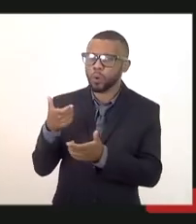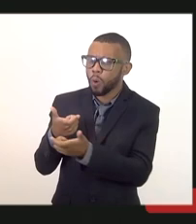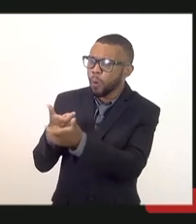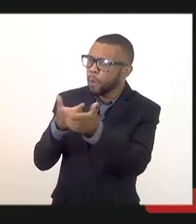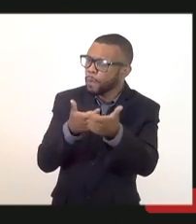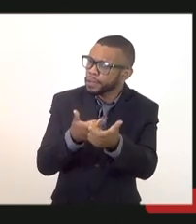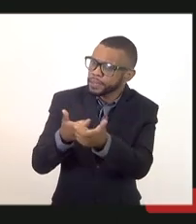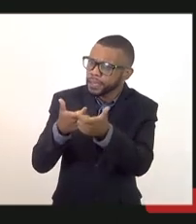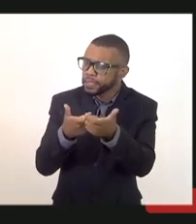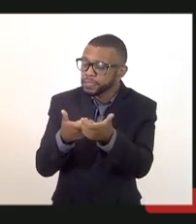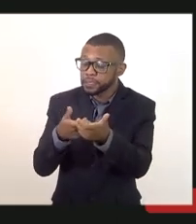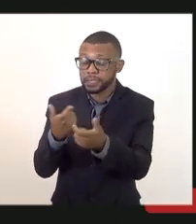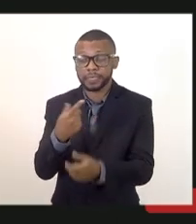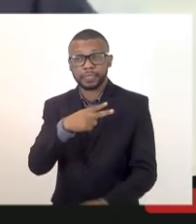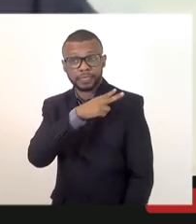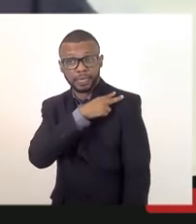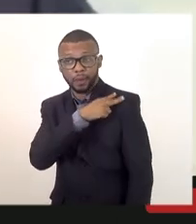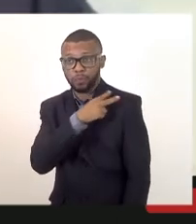dentro dessas 300 vagas